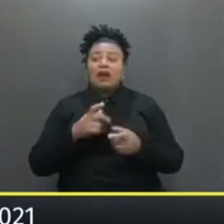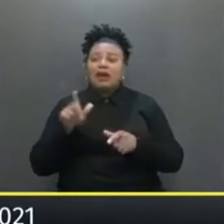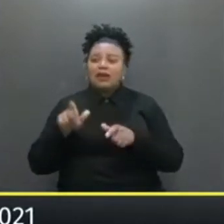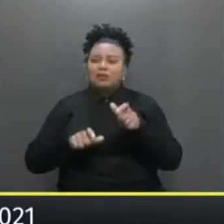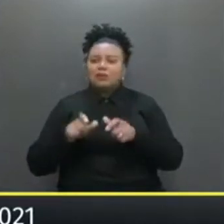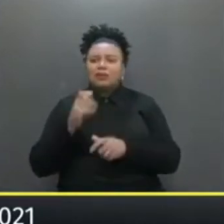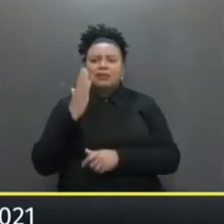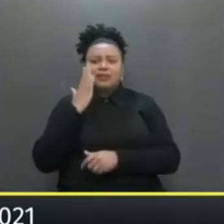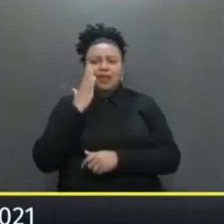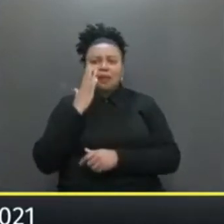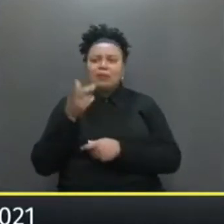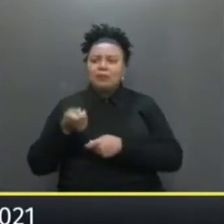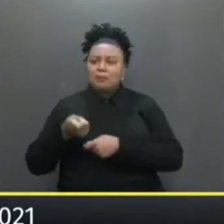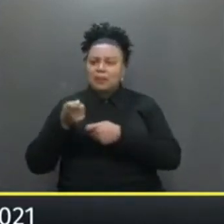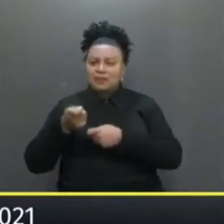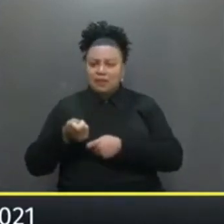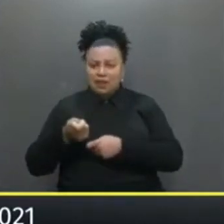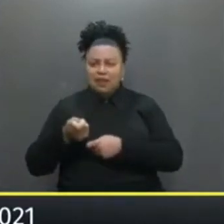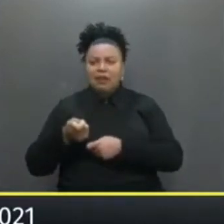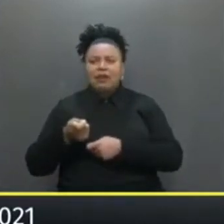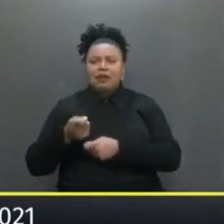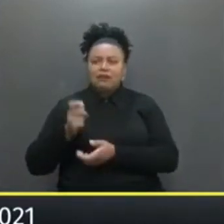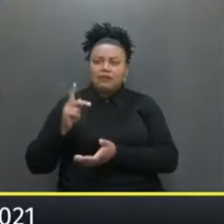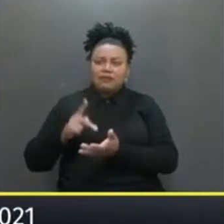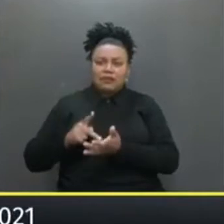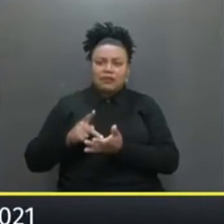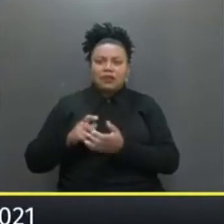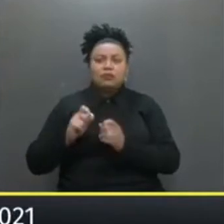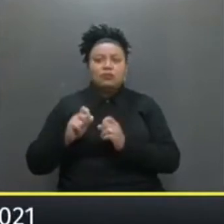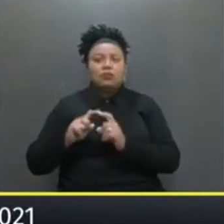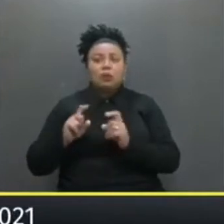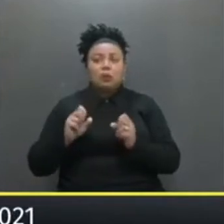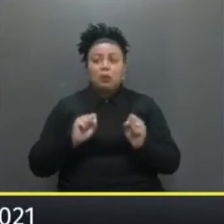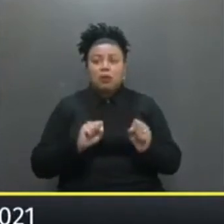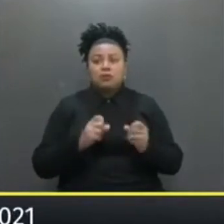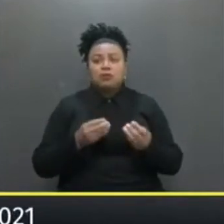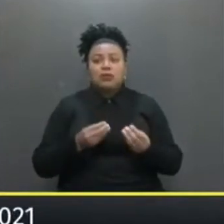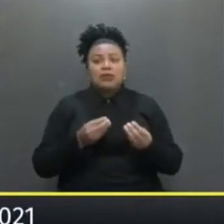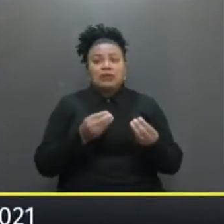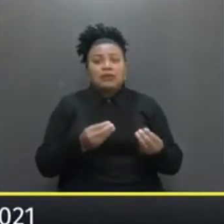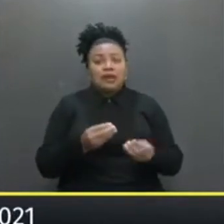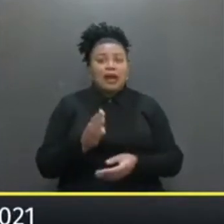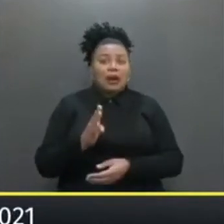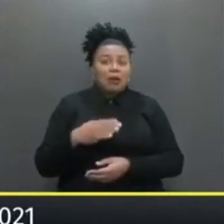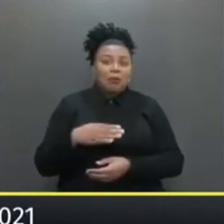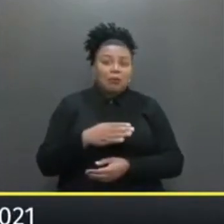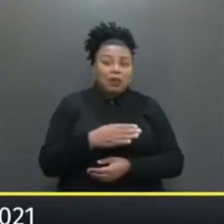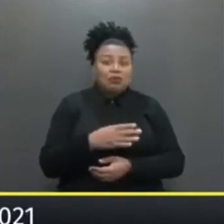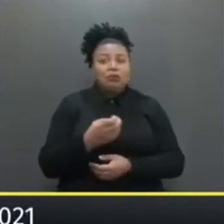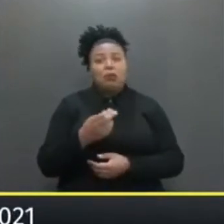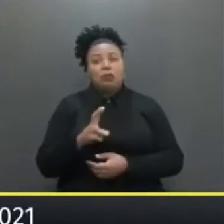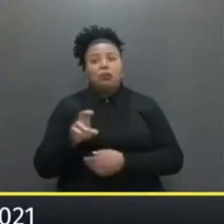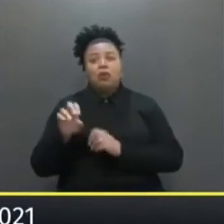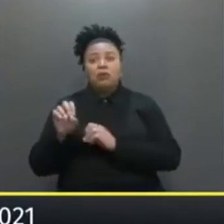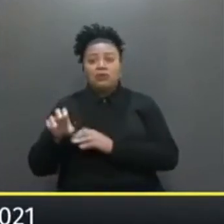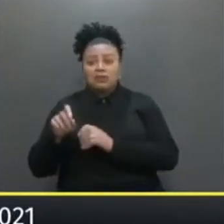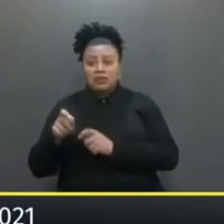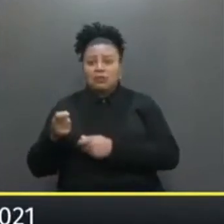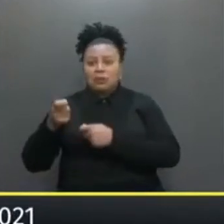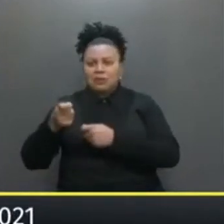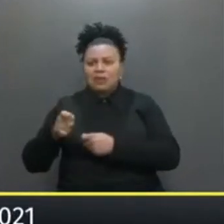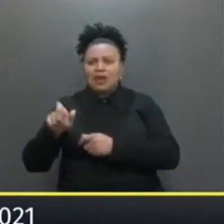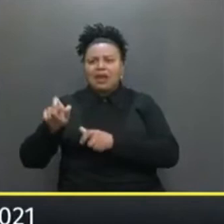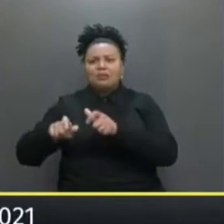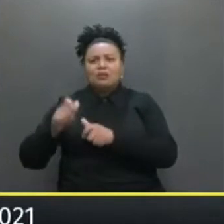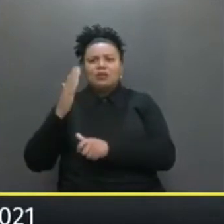Sabem pescar Isso é verdade Nós podemos dar o peixe Ou ensinar as pessoas A pescar Mas as pessoas Sabem pescar Só que na